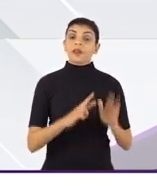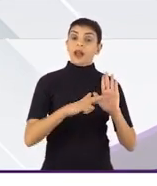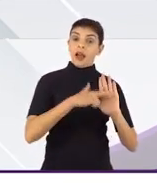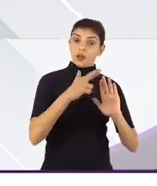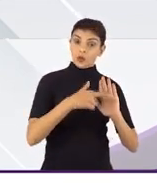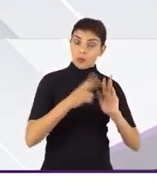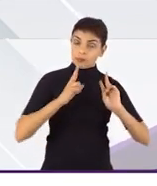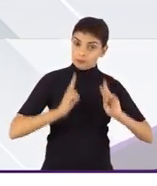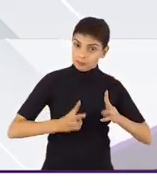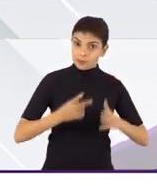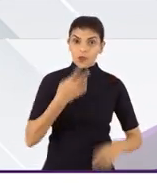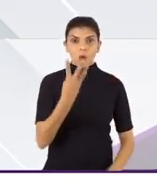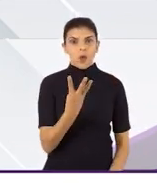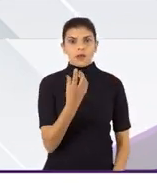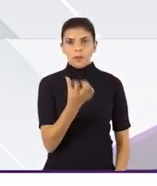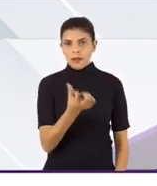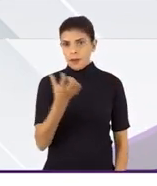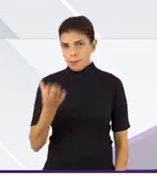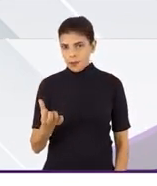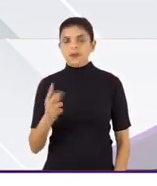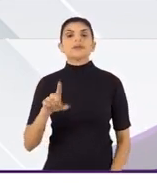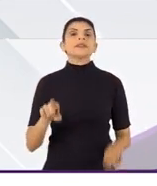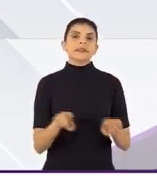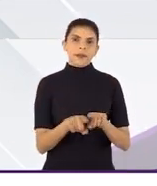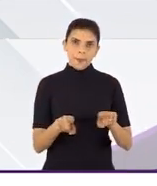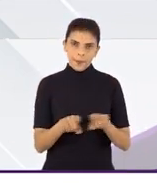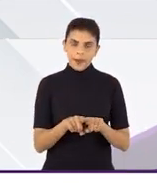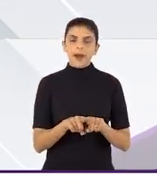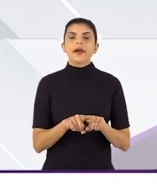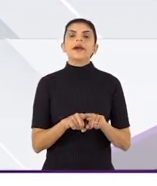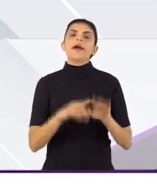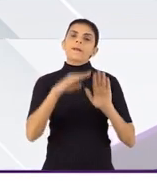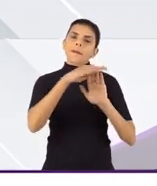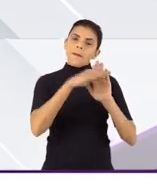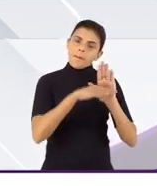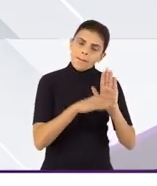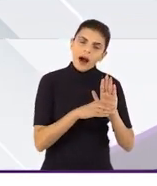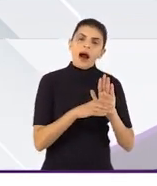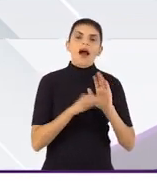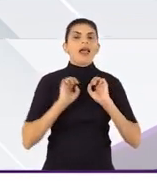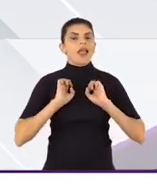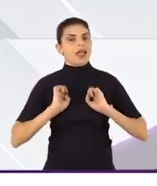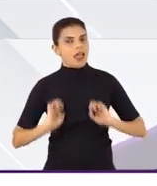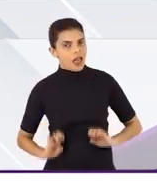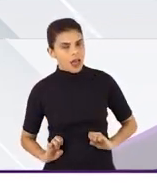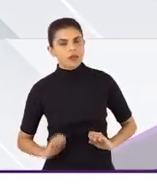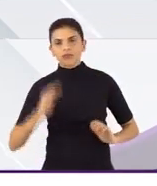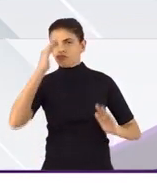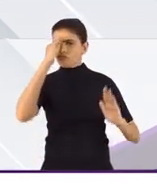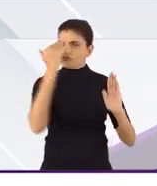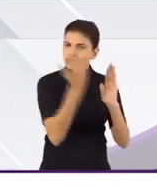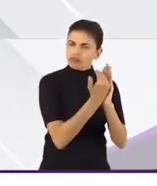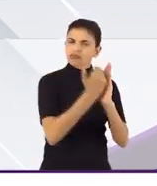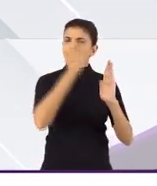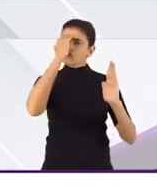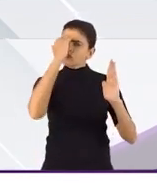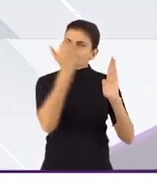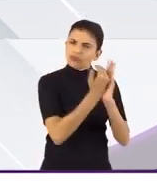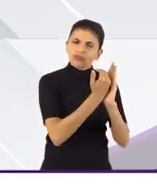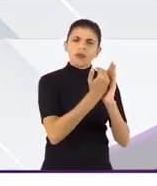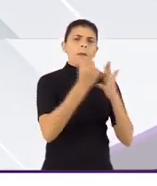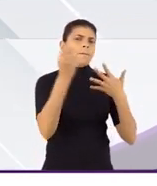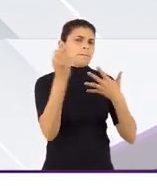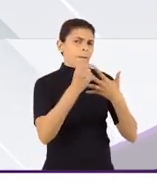Dentro da resolução 466, também vamos ter todas as considerações éticas que devem ser